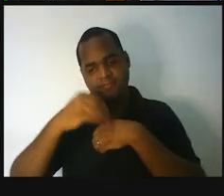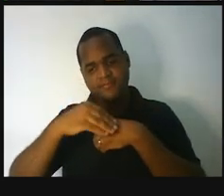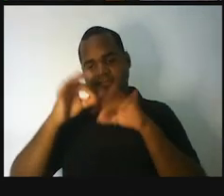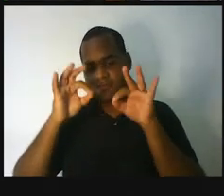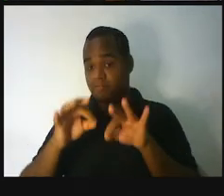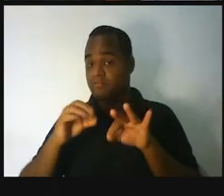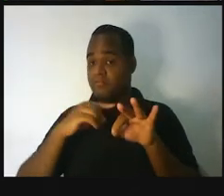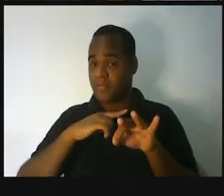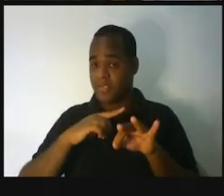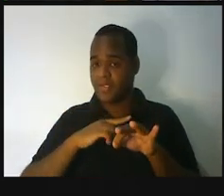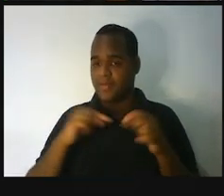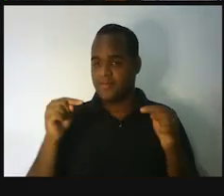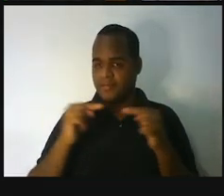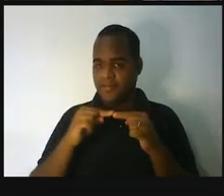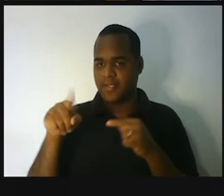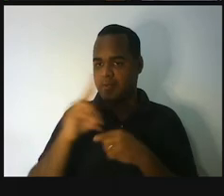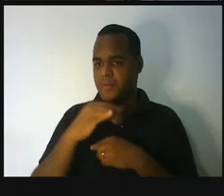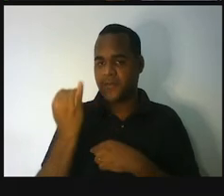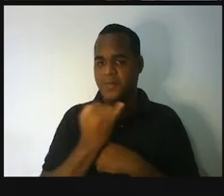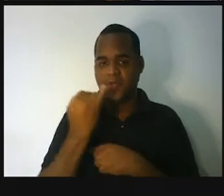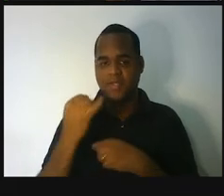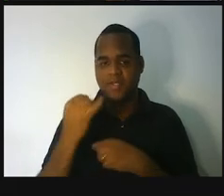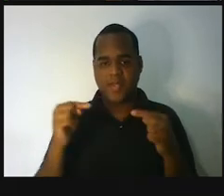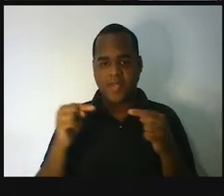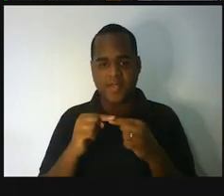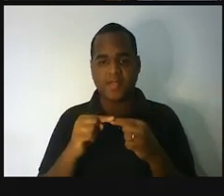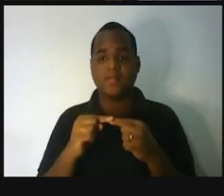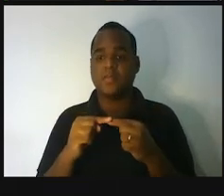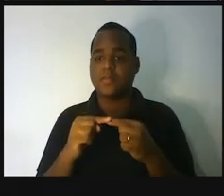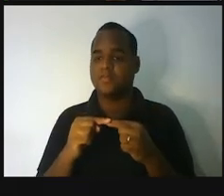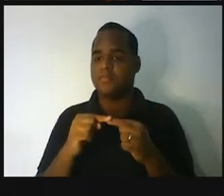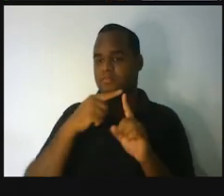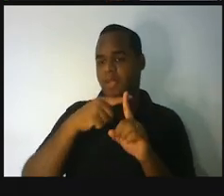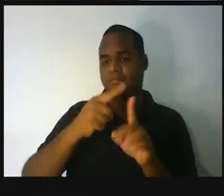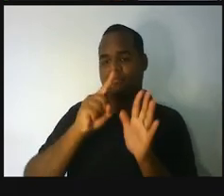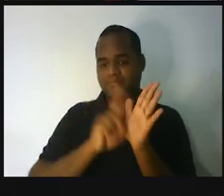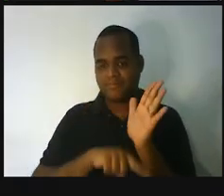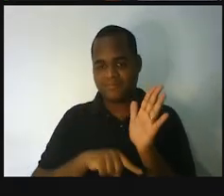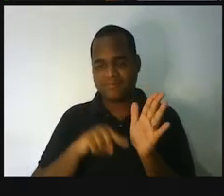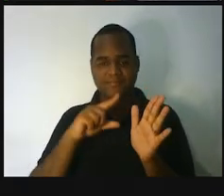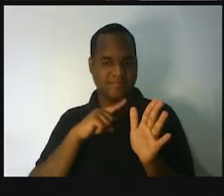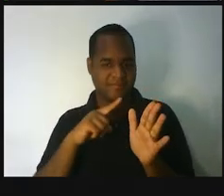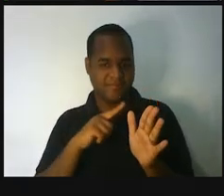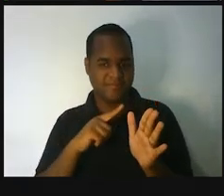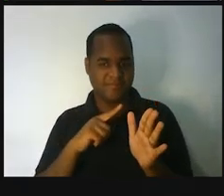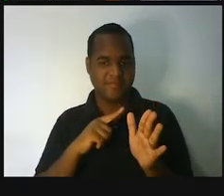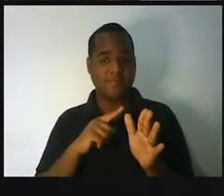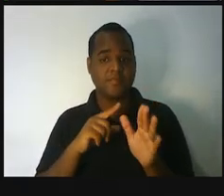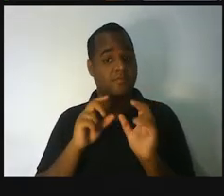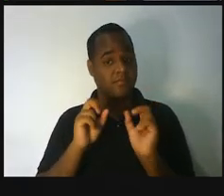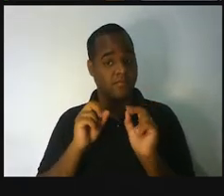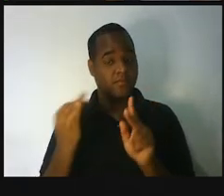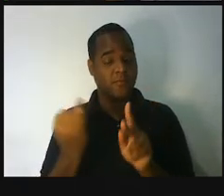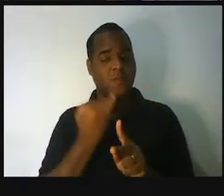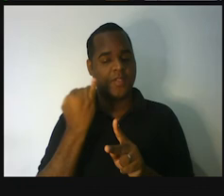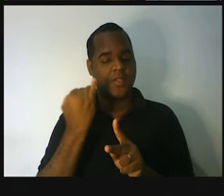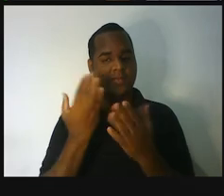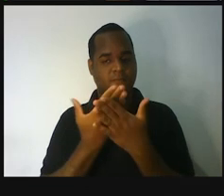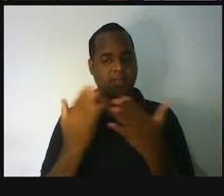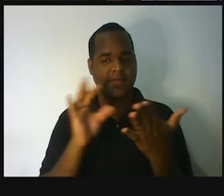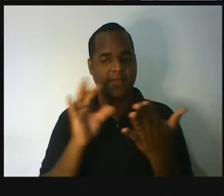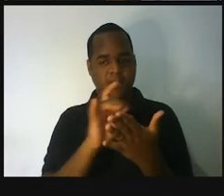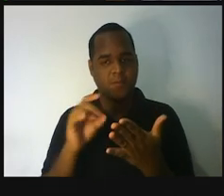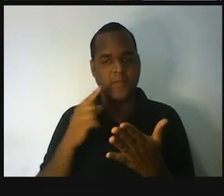Certo? De propriedades que envolvem contas de mais e de menos. Que são muito importantes para a gente criar